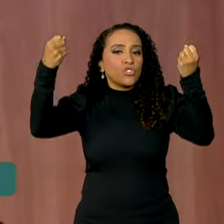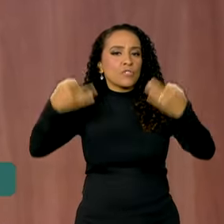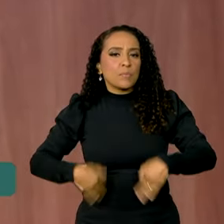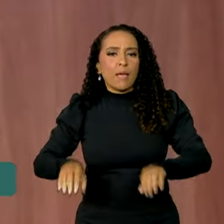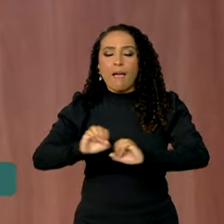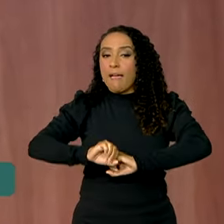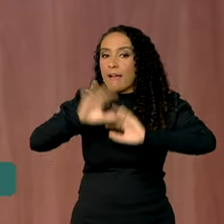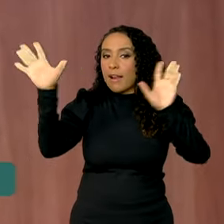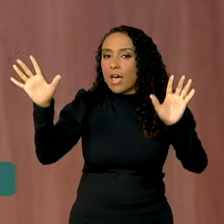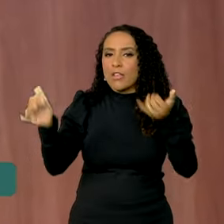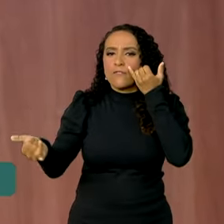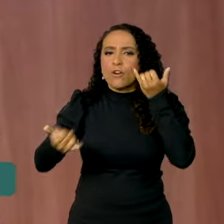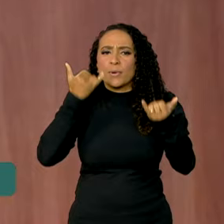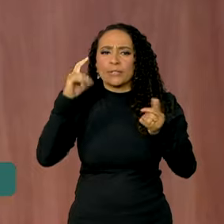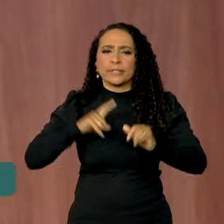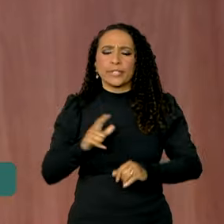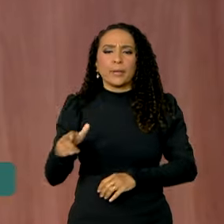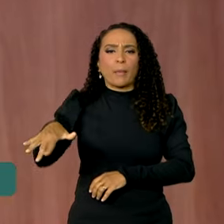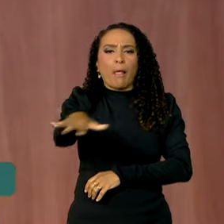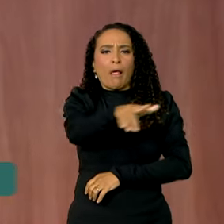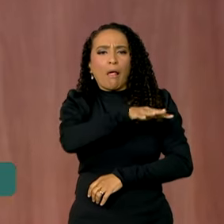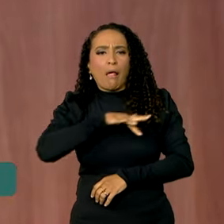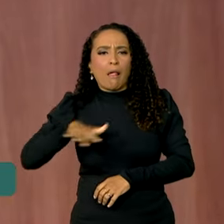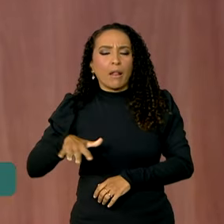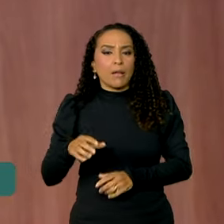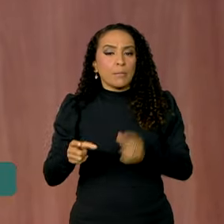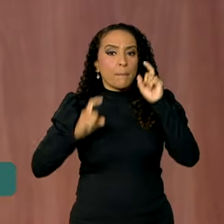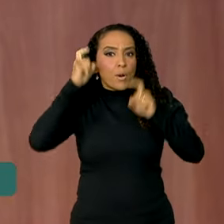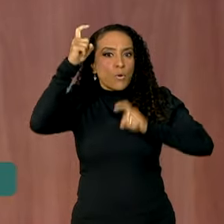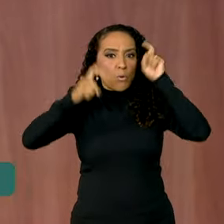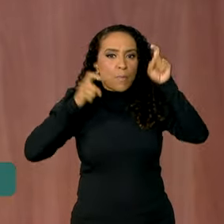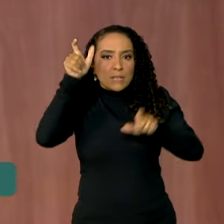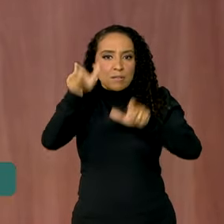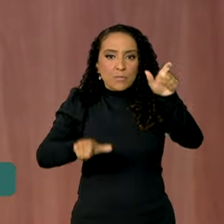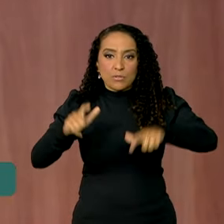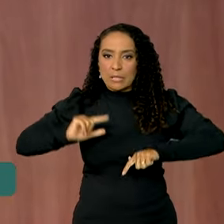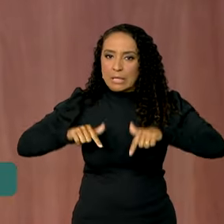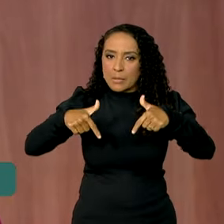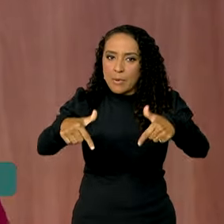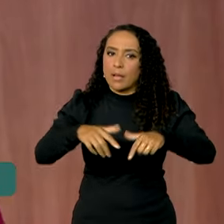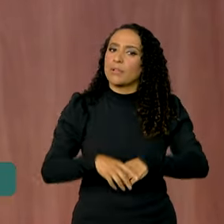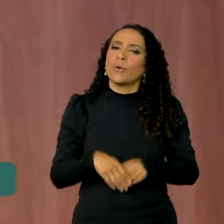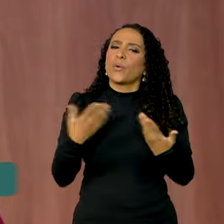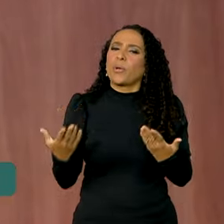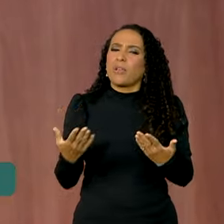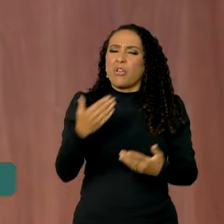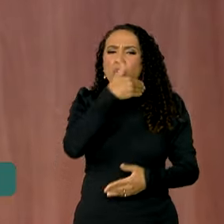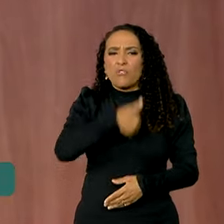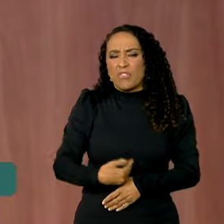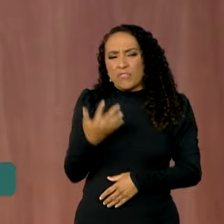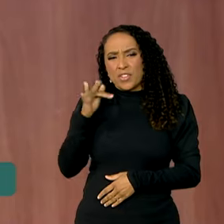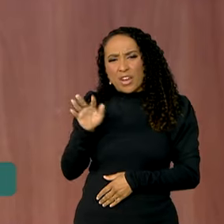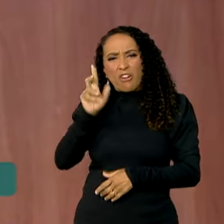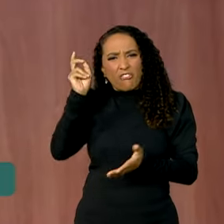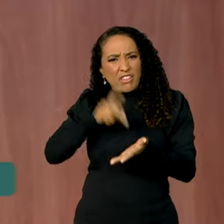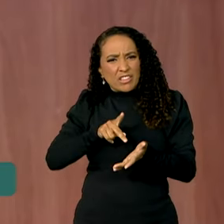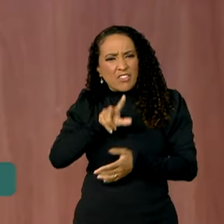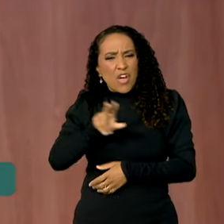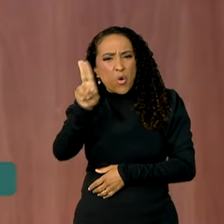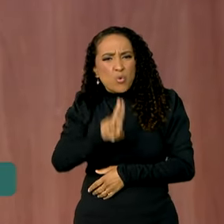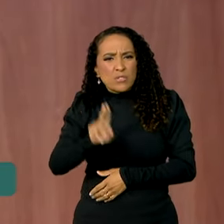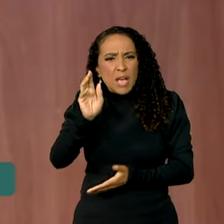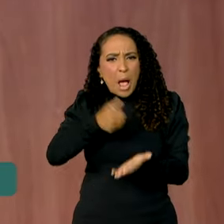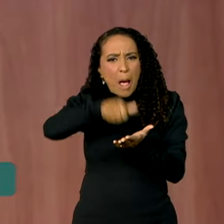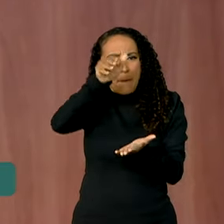vamos esclarecer uma notícia que tem circulado e gerado preocupação entre os trabalhadores. Será que o governo federal realmente vai usar